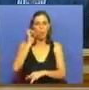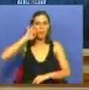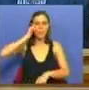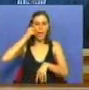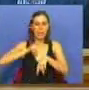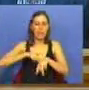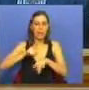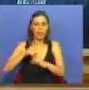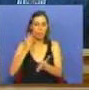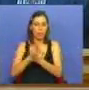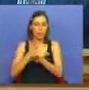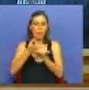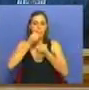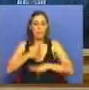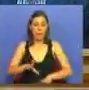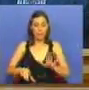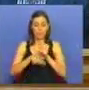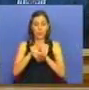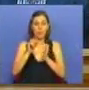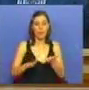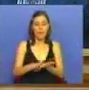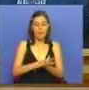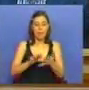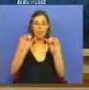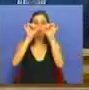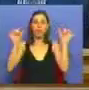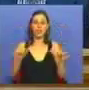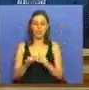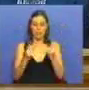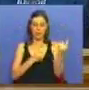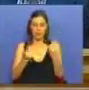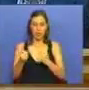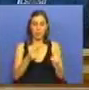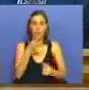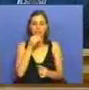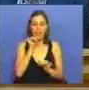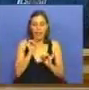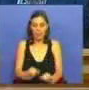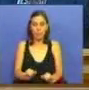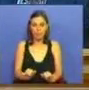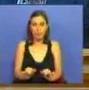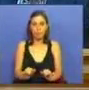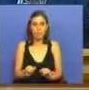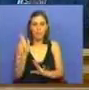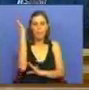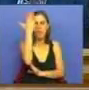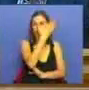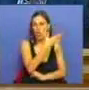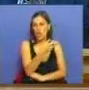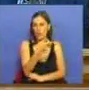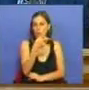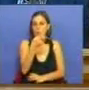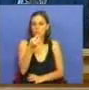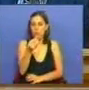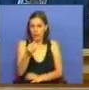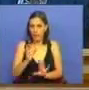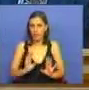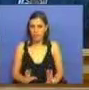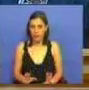perdido. A Lei de Bases do Sistema de Transportes Terrestres remonta a 1990